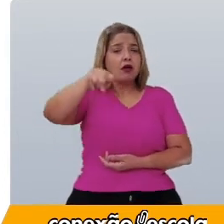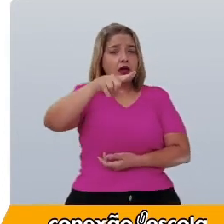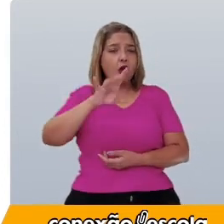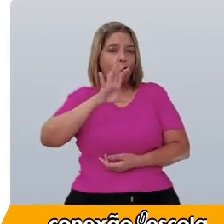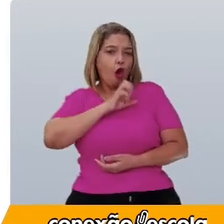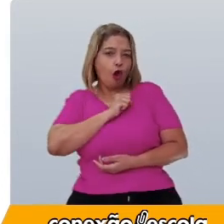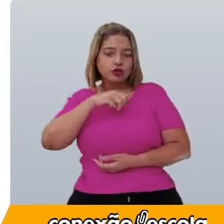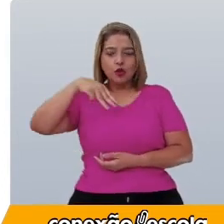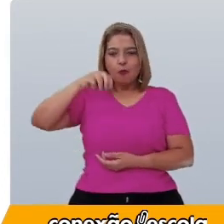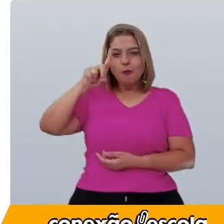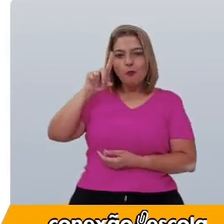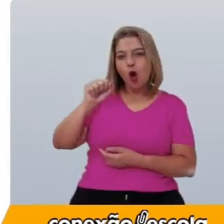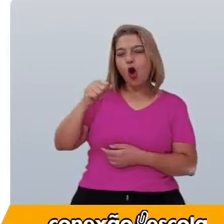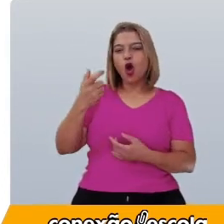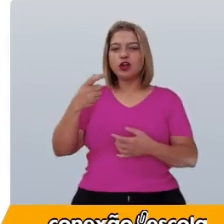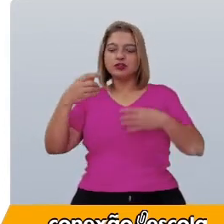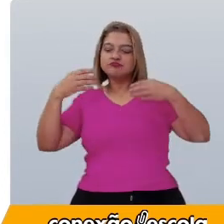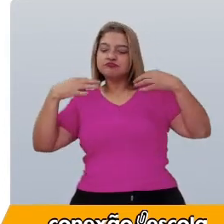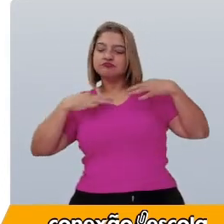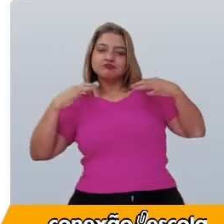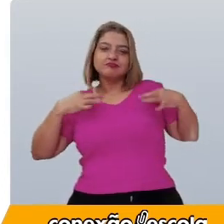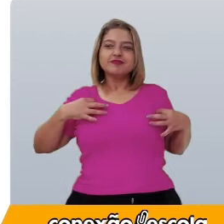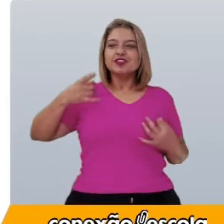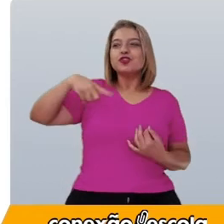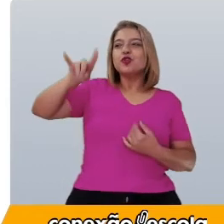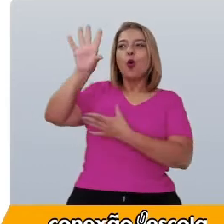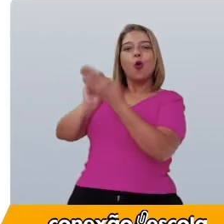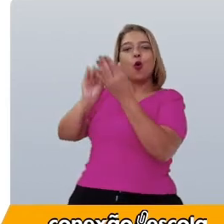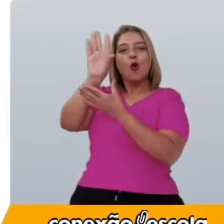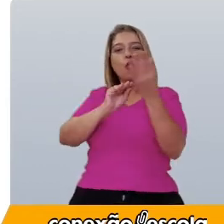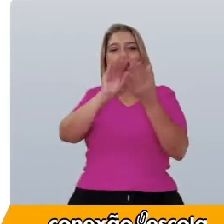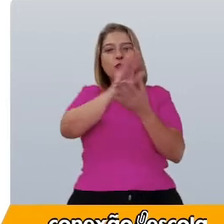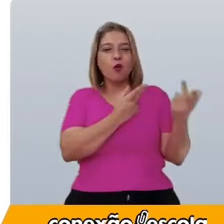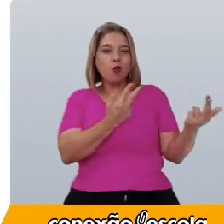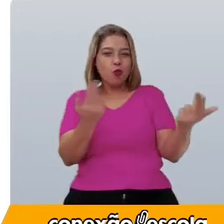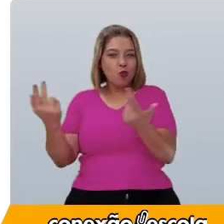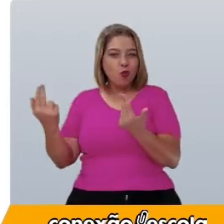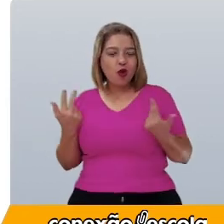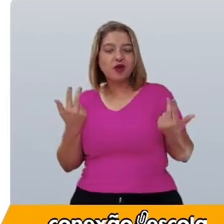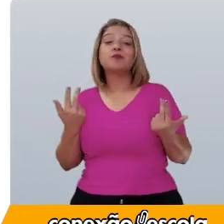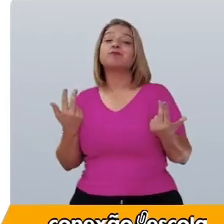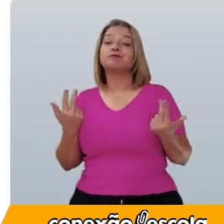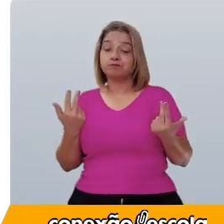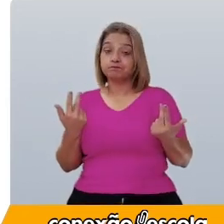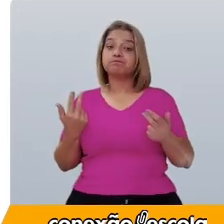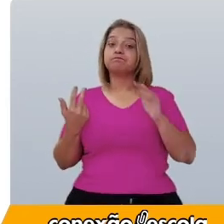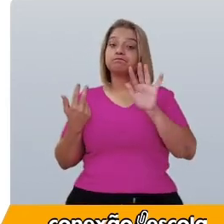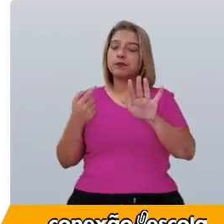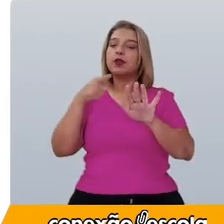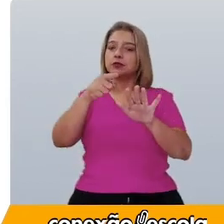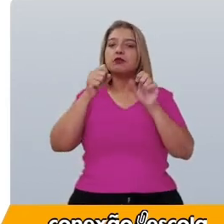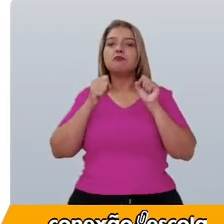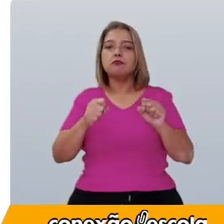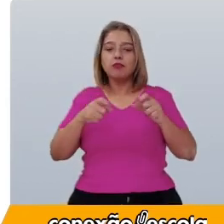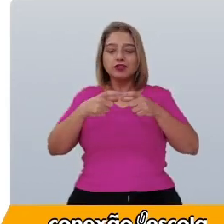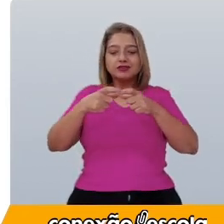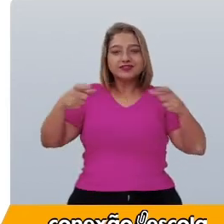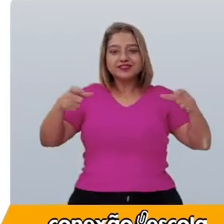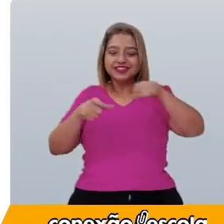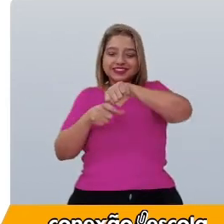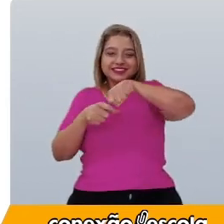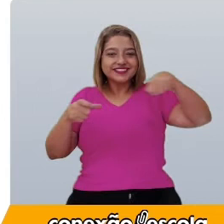e usar coisas que todos estão usando? Então, pode comprar o estojo